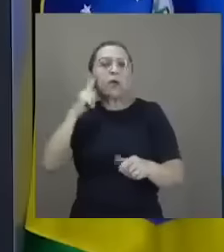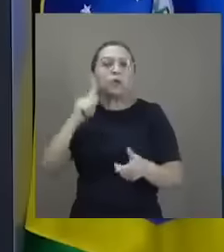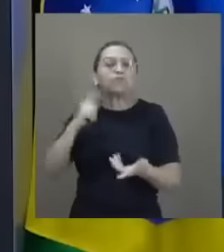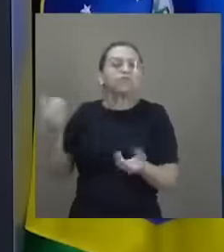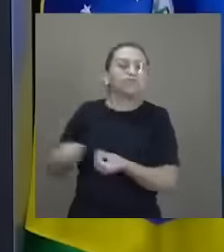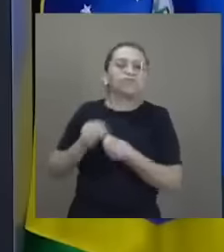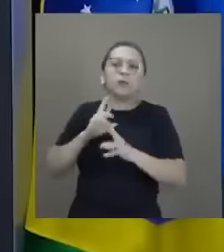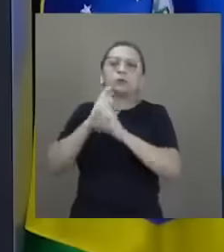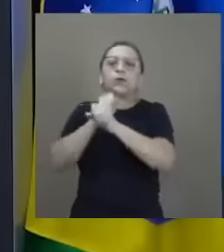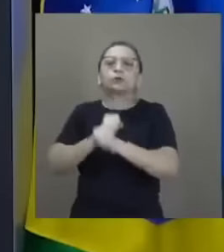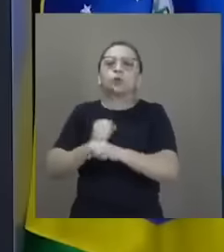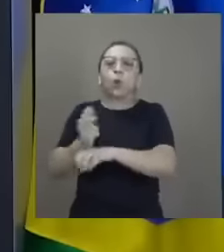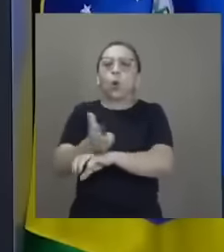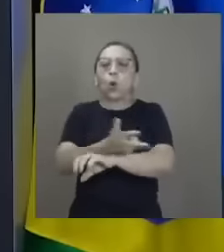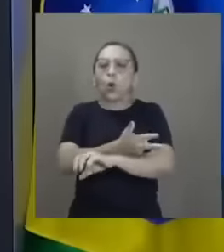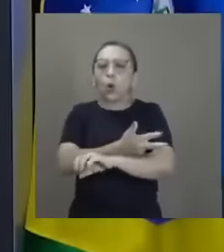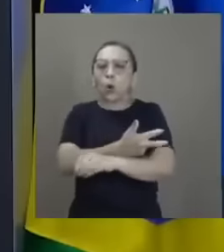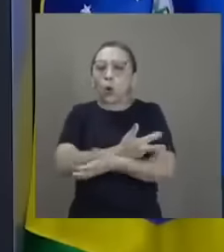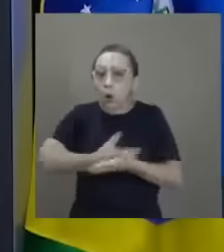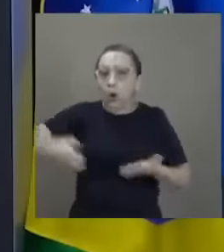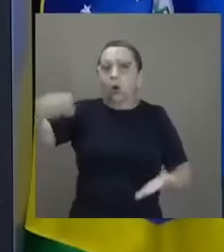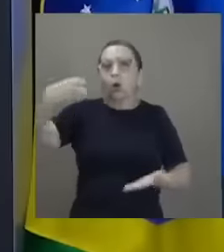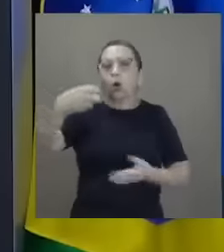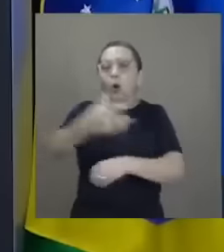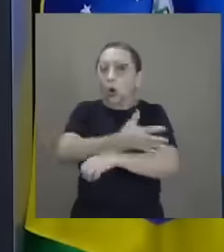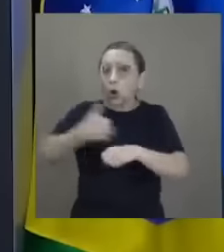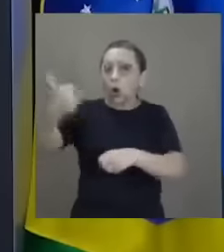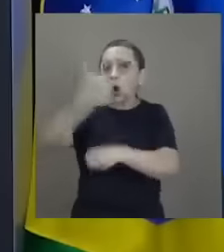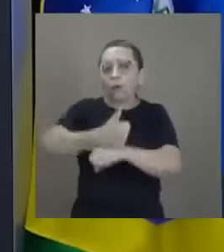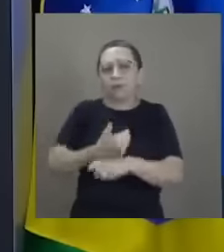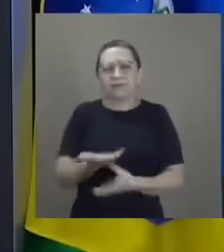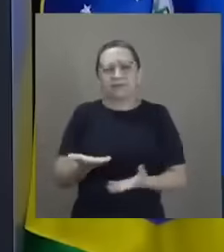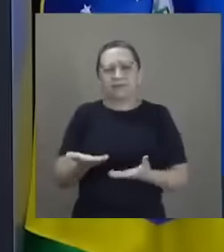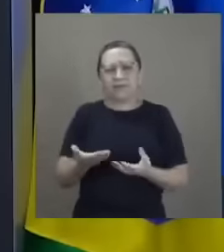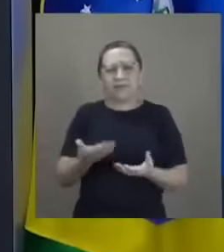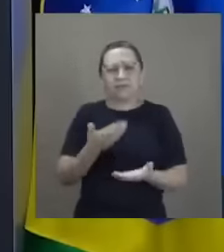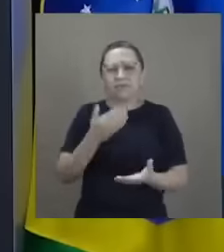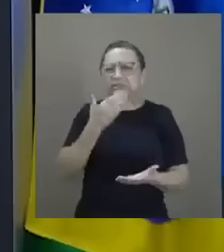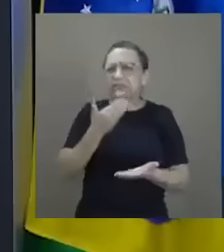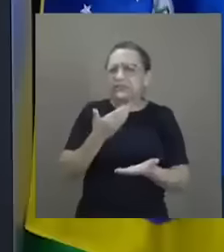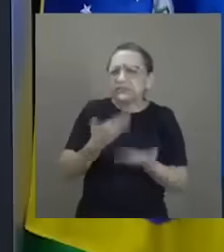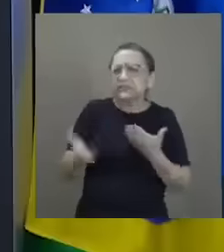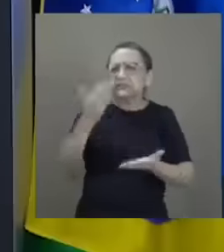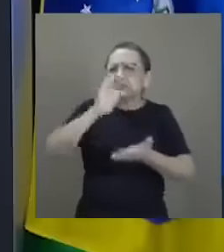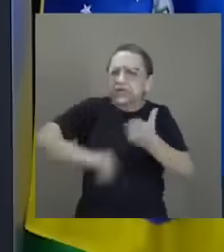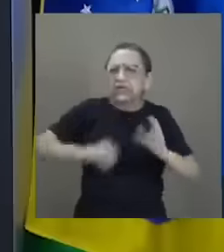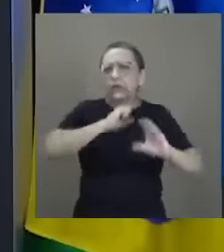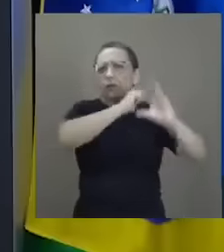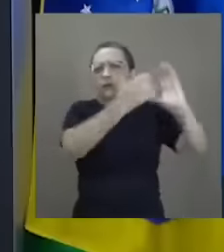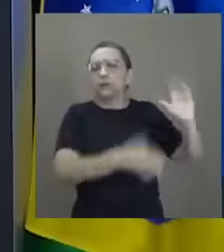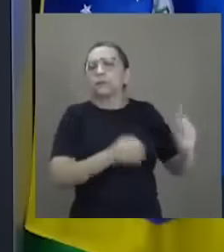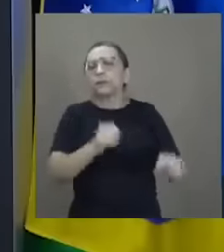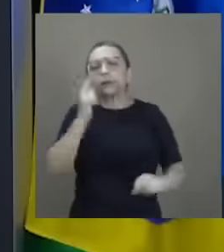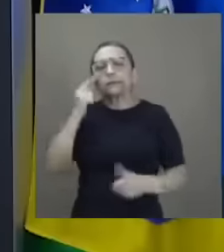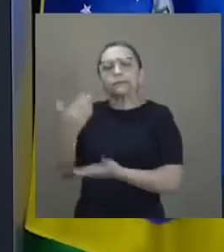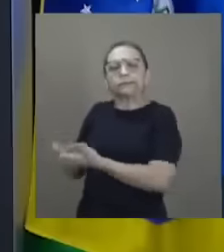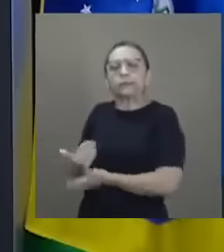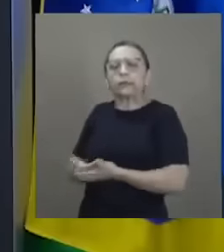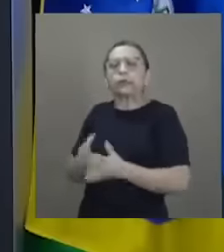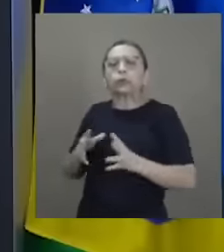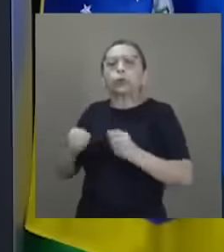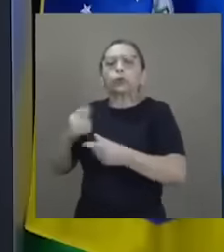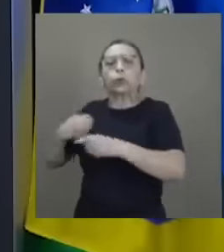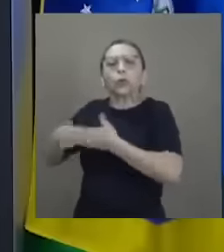desqualificando, portanto, toda e qualquer forma de protesto contra o estado de